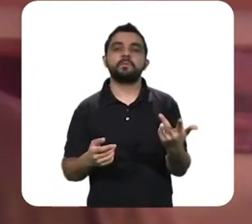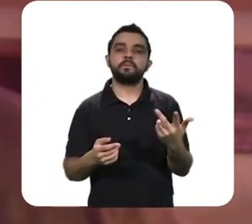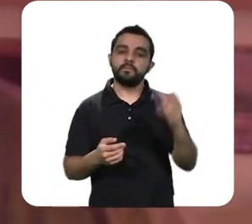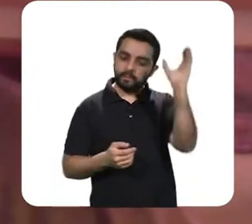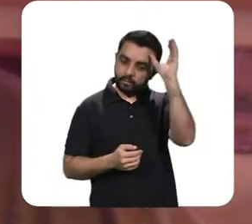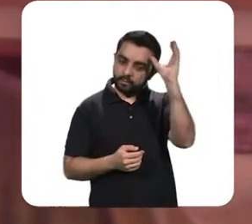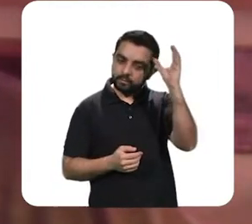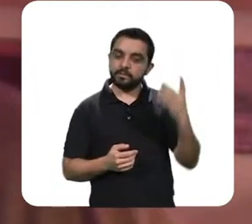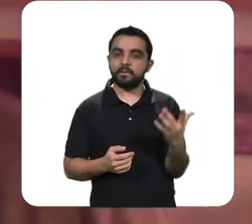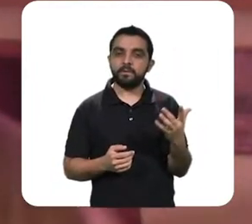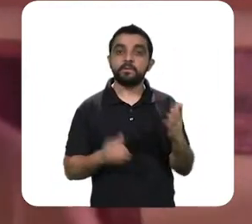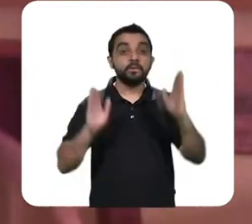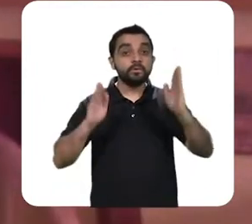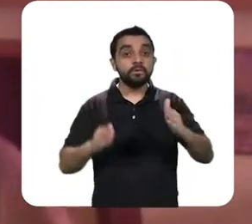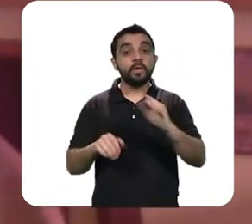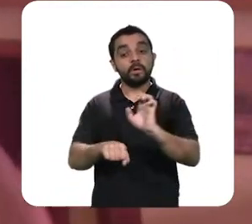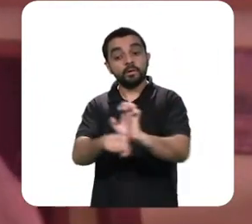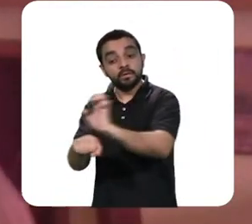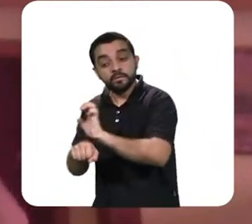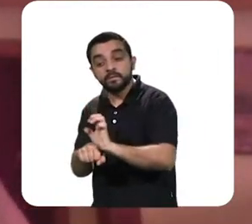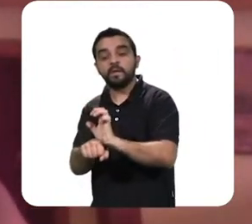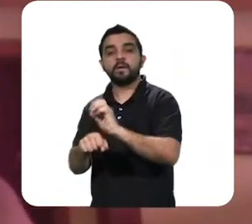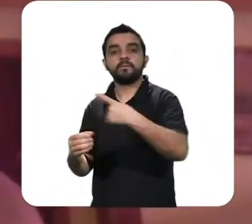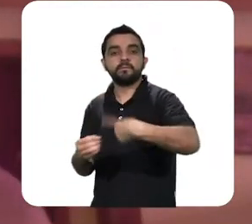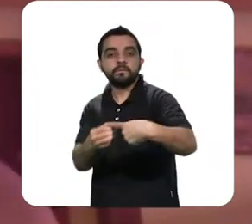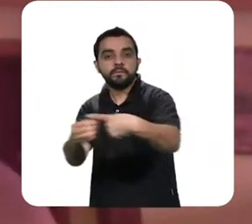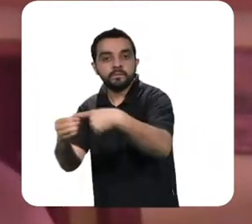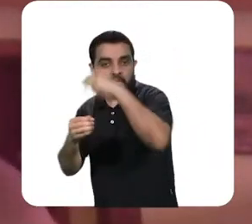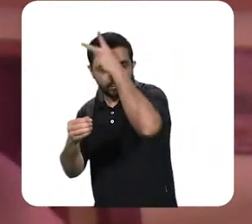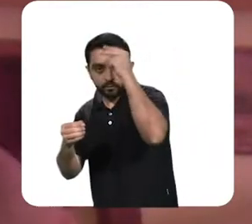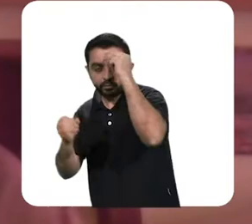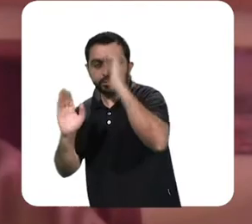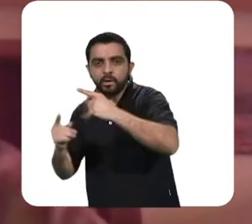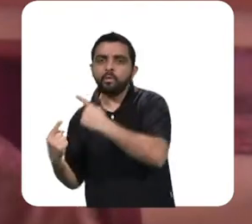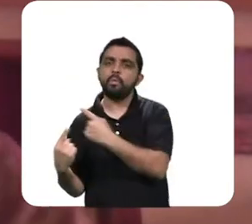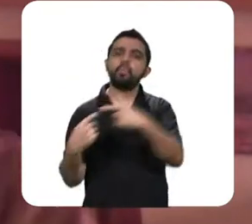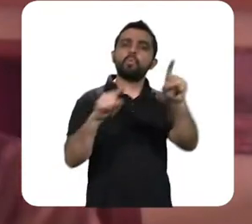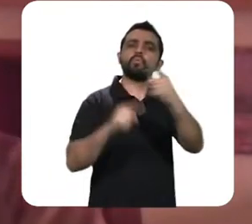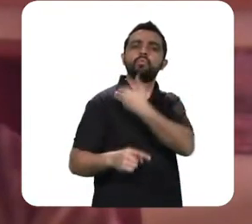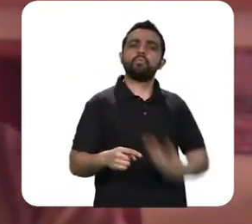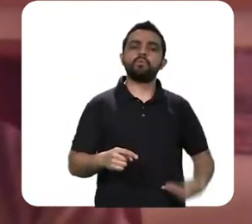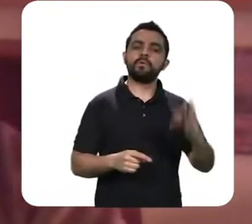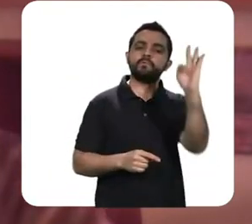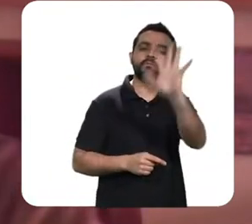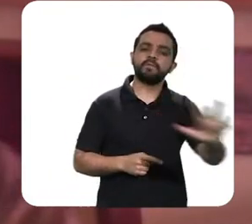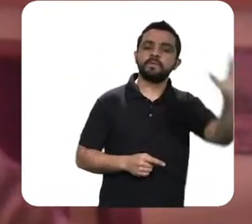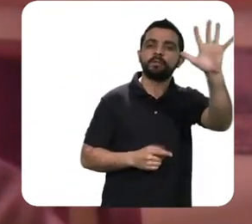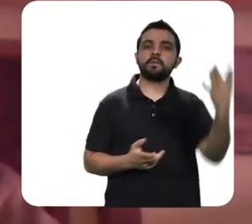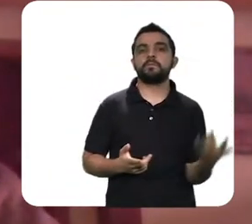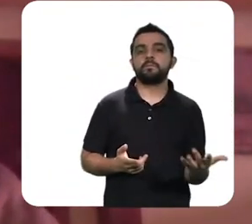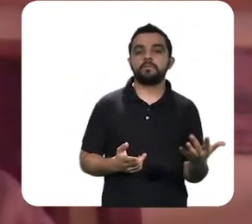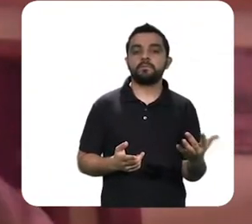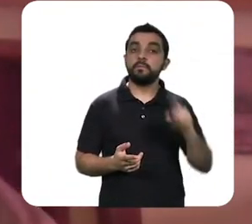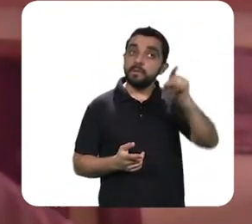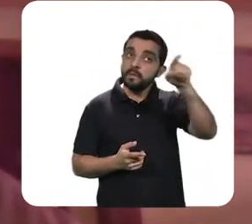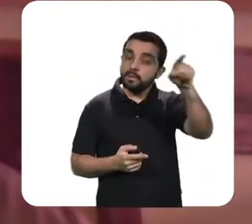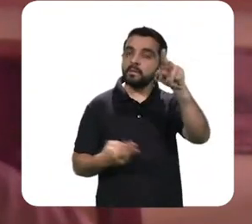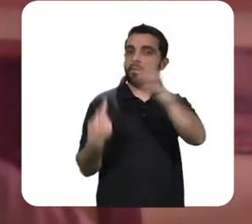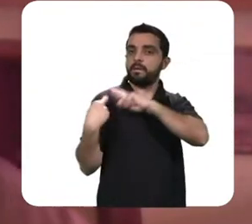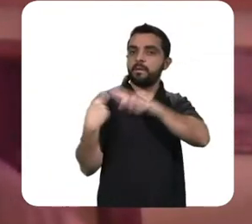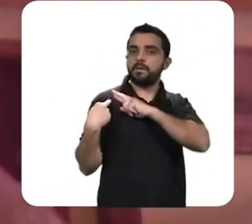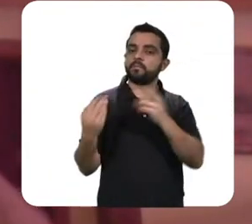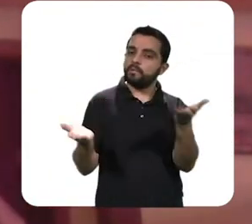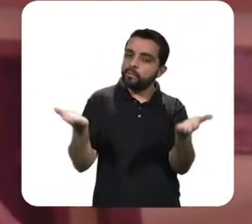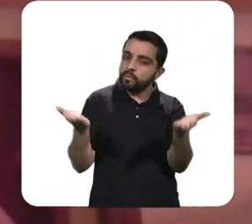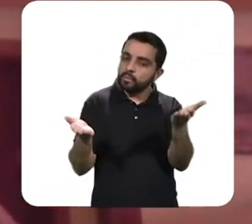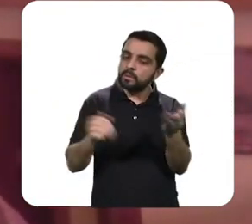contra o poder público federal que ainda é colonizado pela mentalidade rentista do equilíbrio fiscal